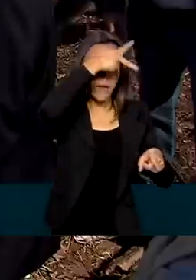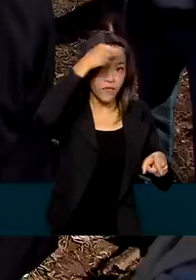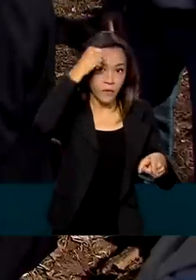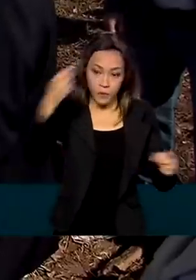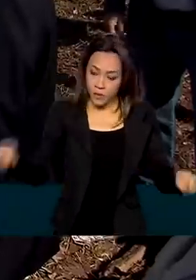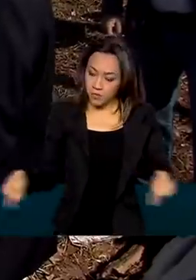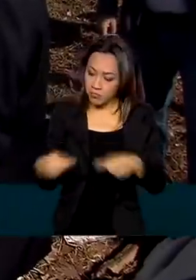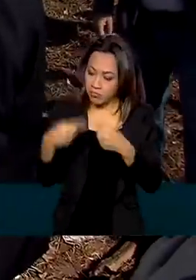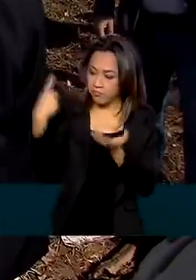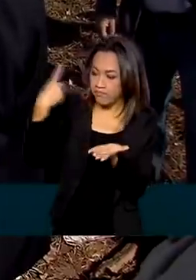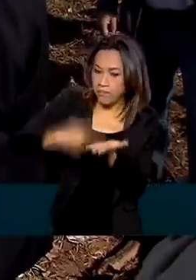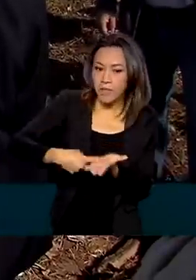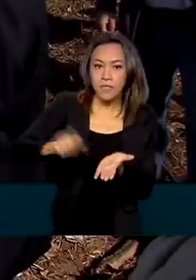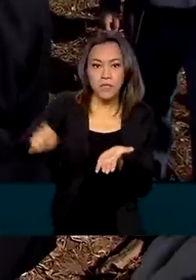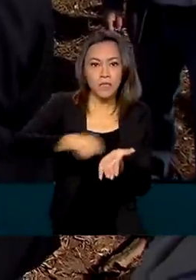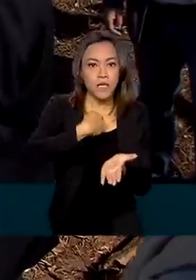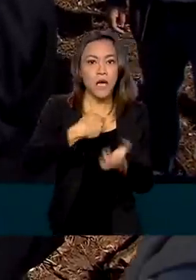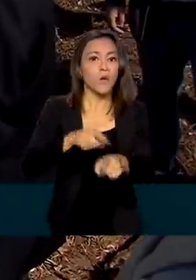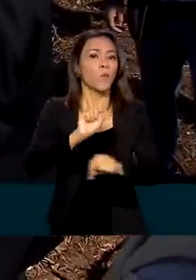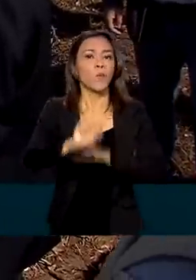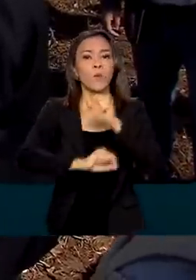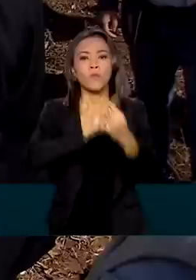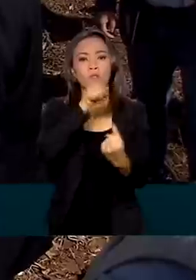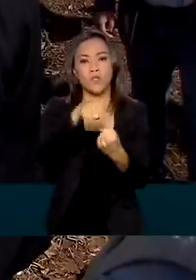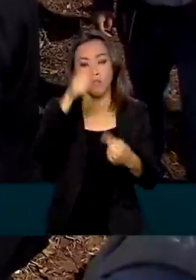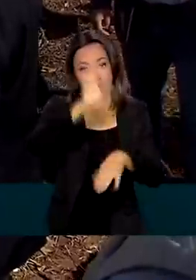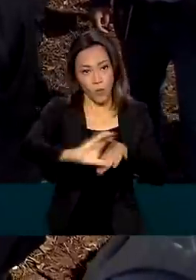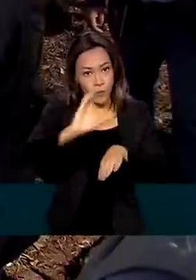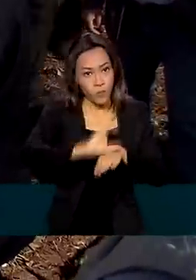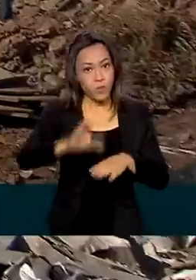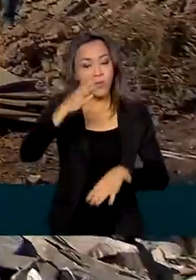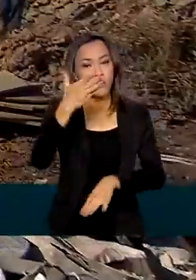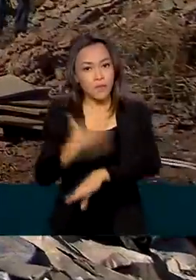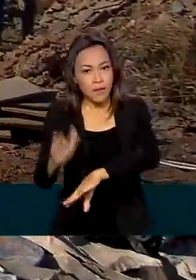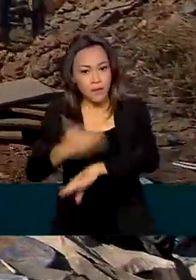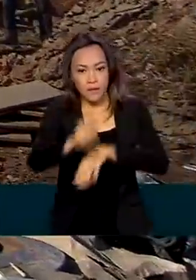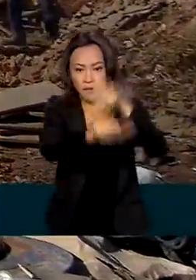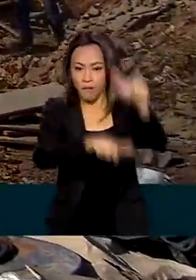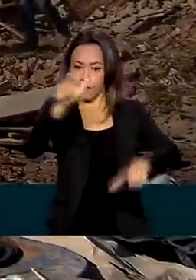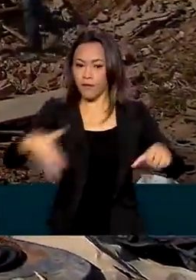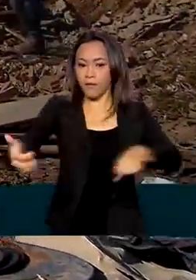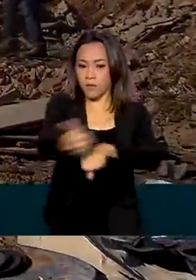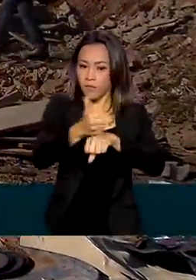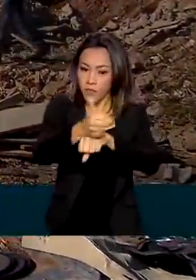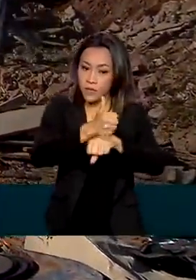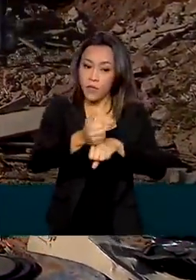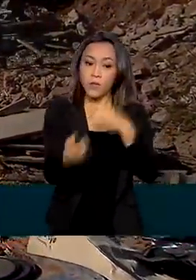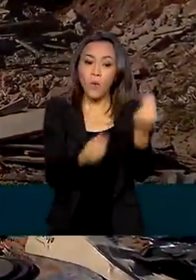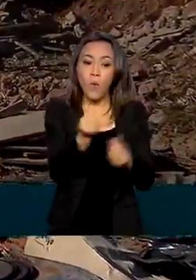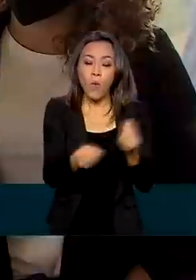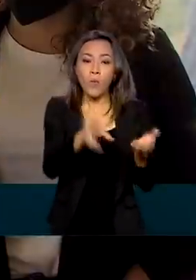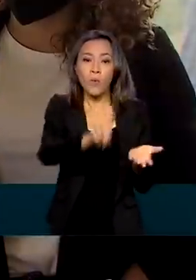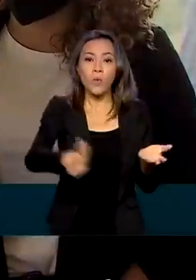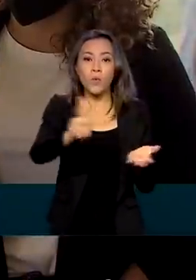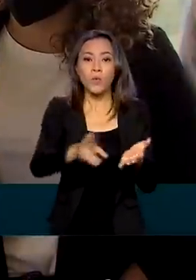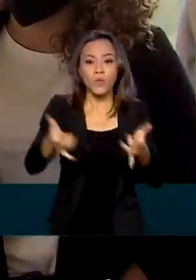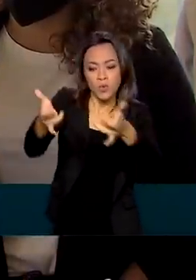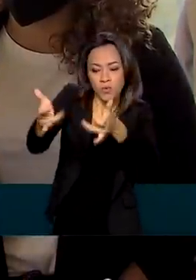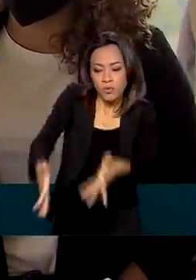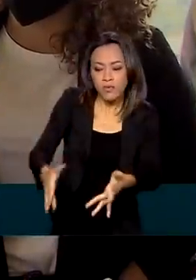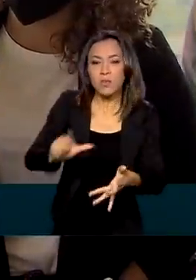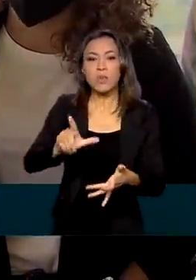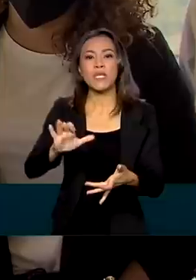realidade, com capacitação e treinamento de técnicos do município nas áreas de gestão de resíduos e saneamento. São